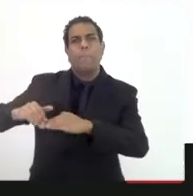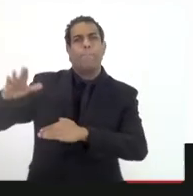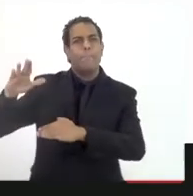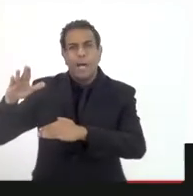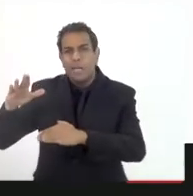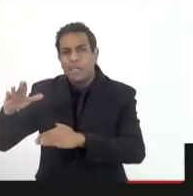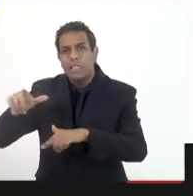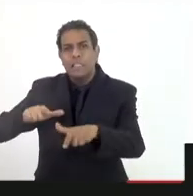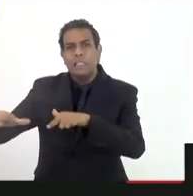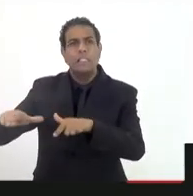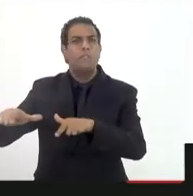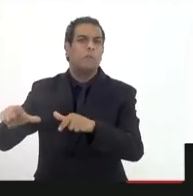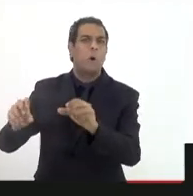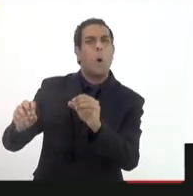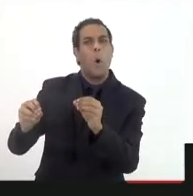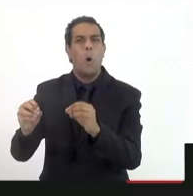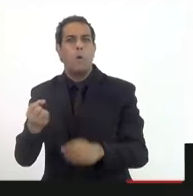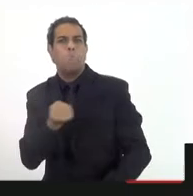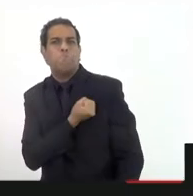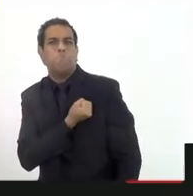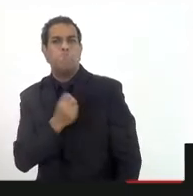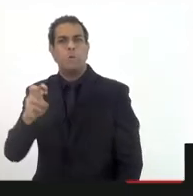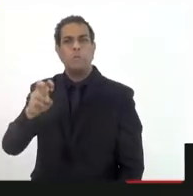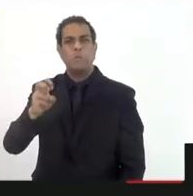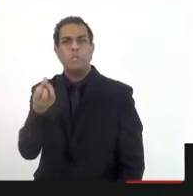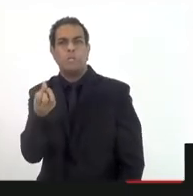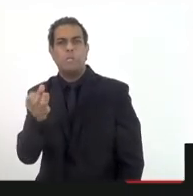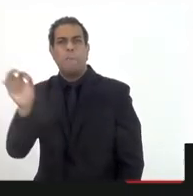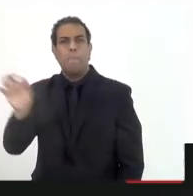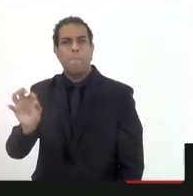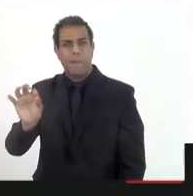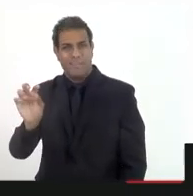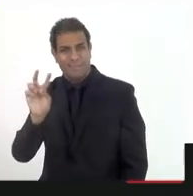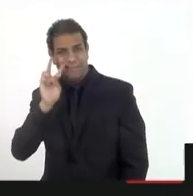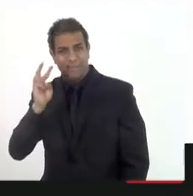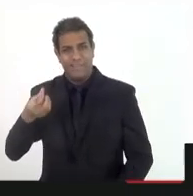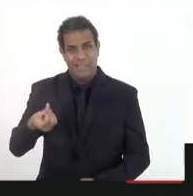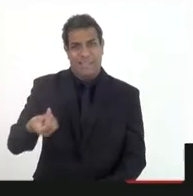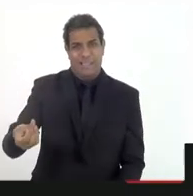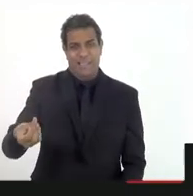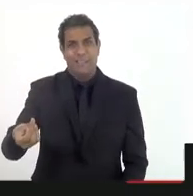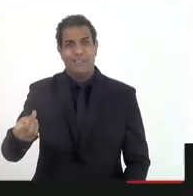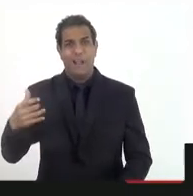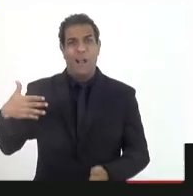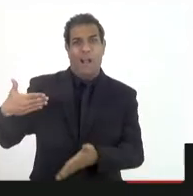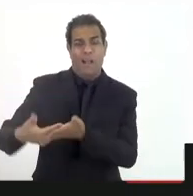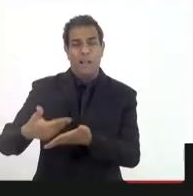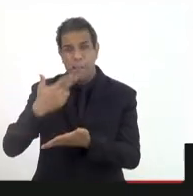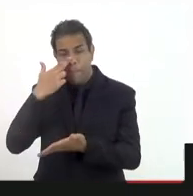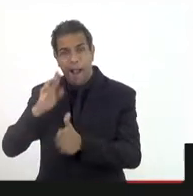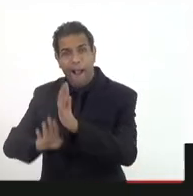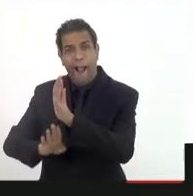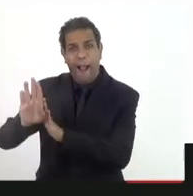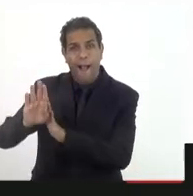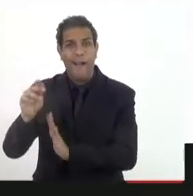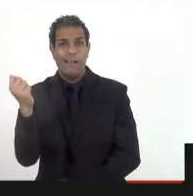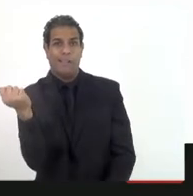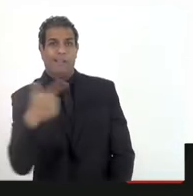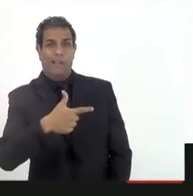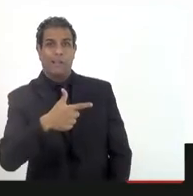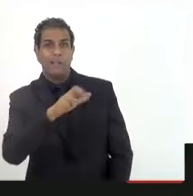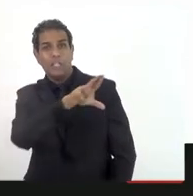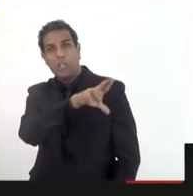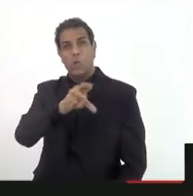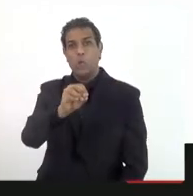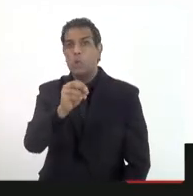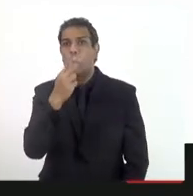a taxa de desemprego está girando em torno de 5%, 6%, o último, agora, primeiro, no mês de 2011, até aumentou um pouquinho, mas o Rio de Janeiro é um